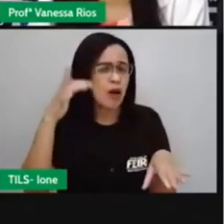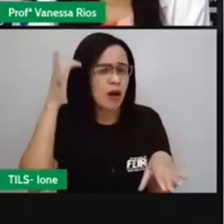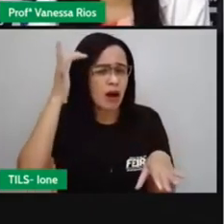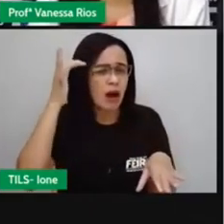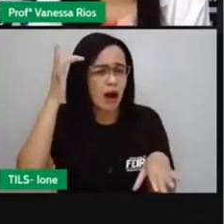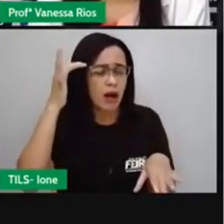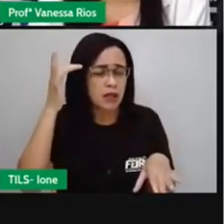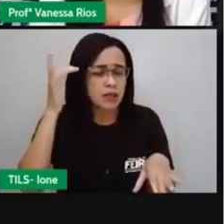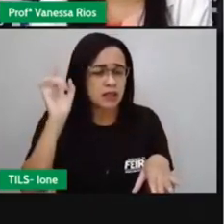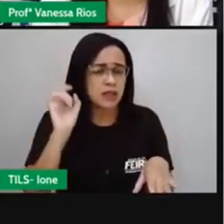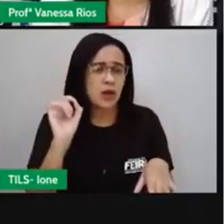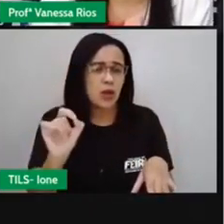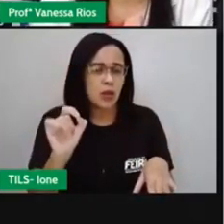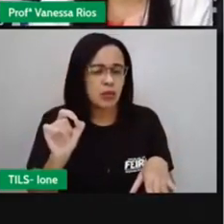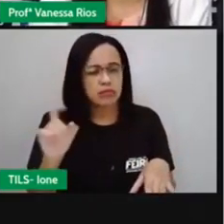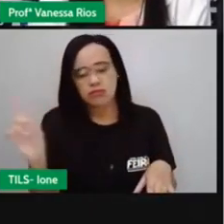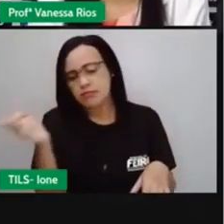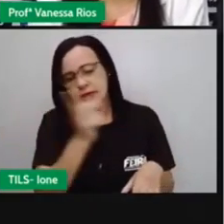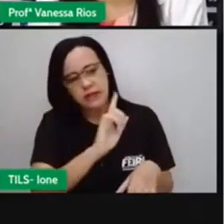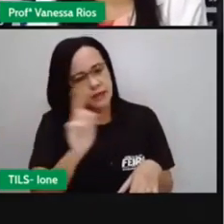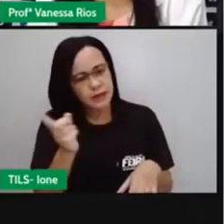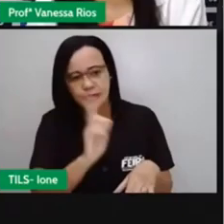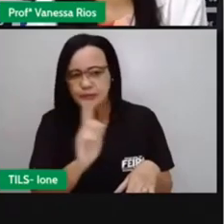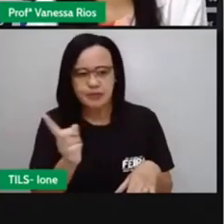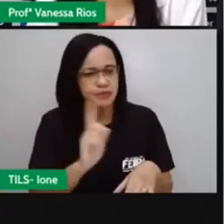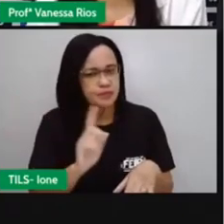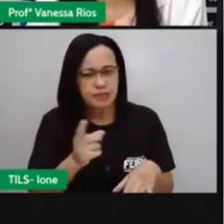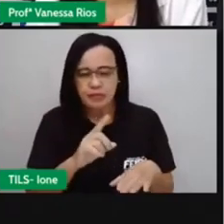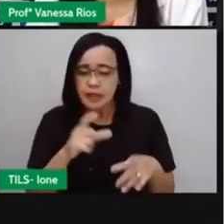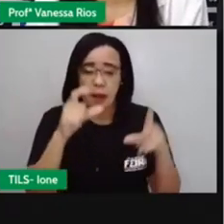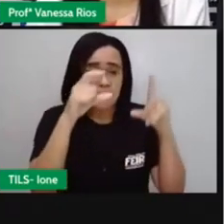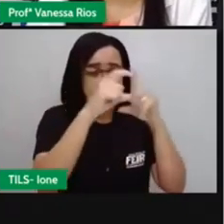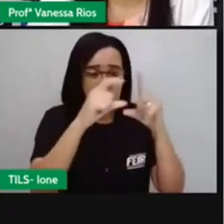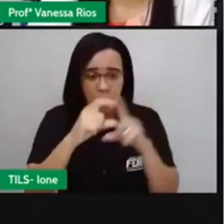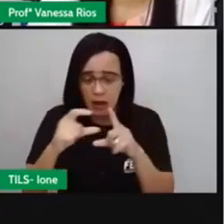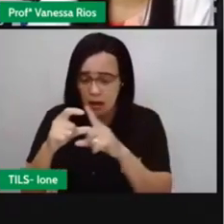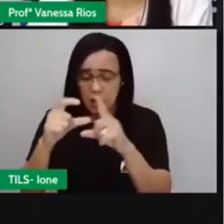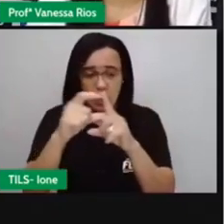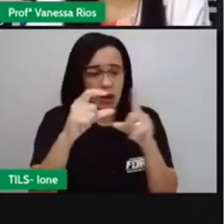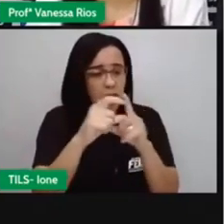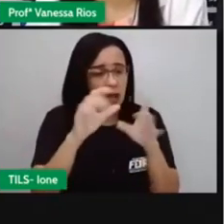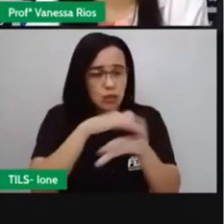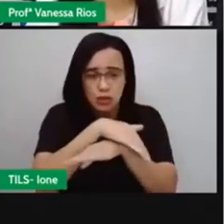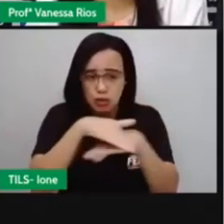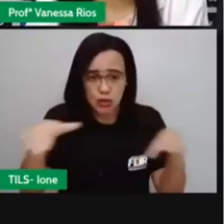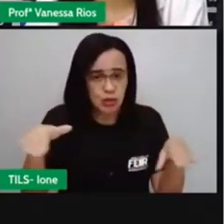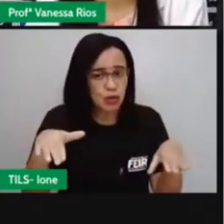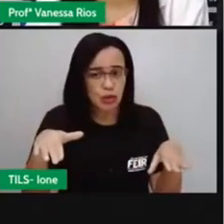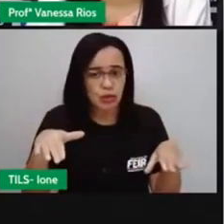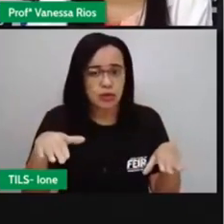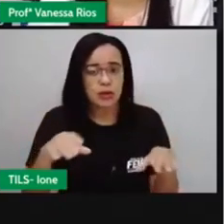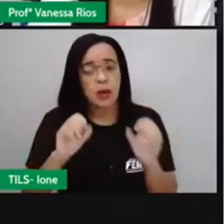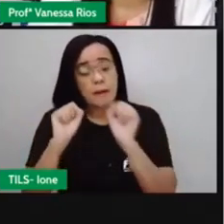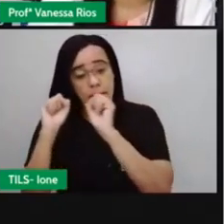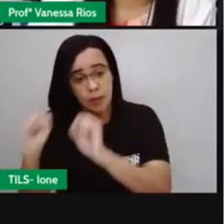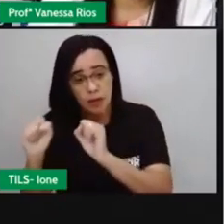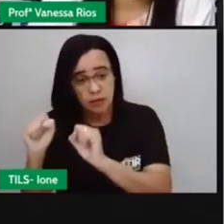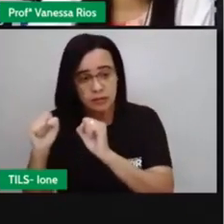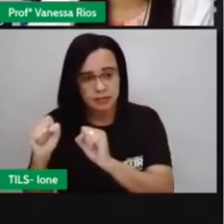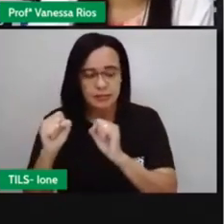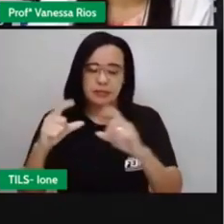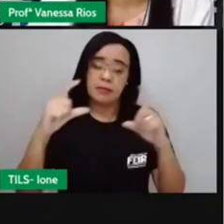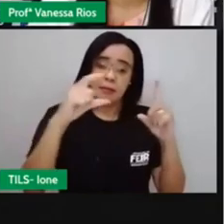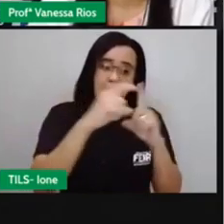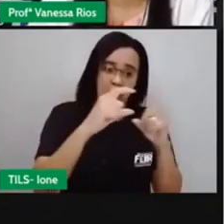não, não é? Os textos podem conter só palavras, podem conter a mistura aí de palavras e